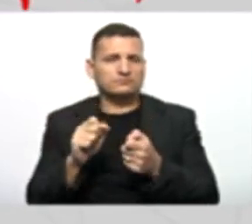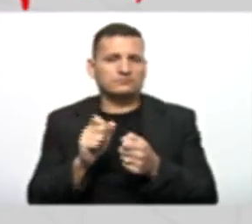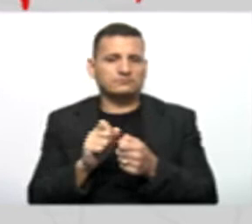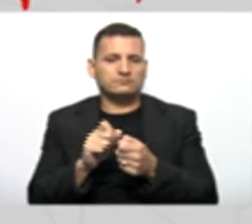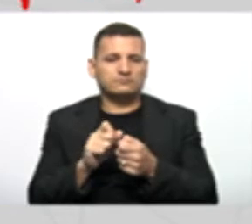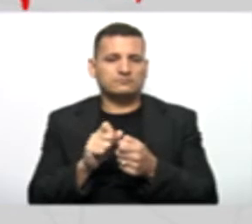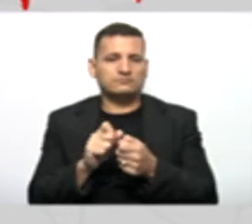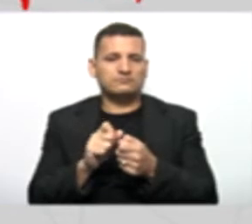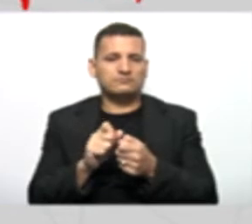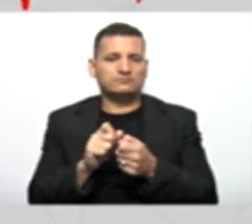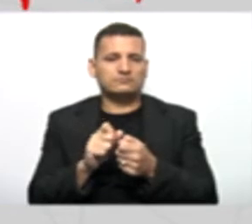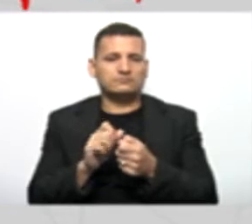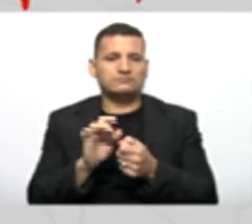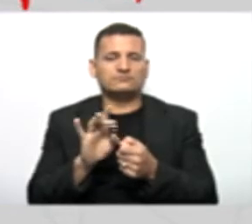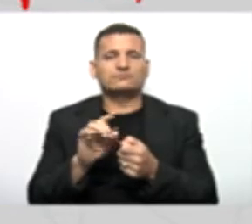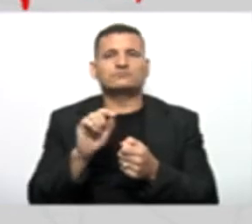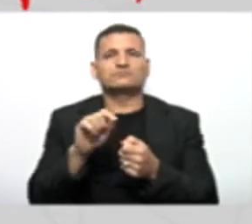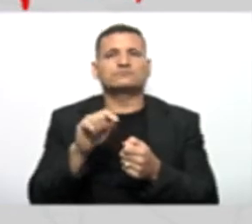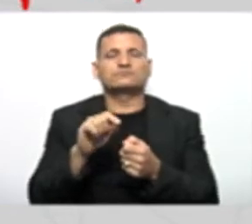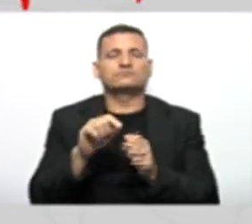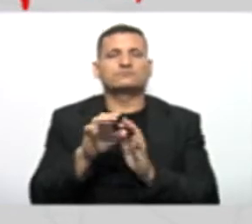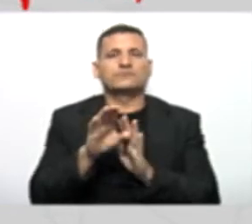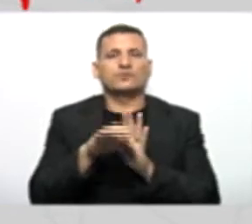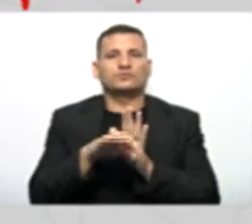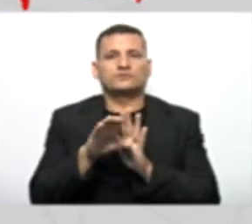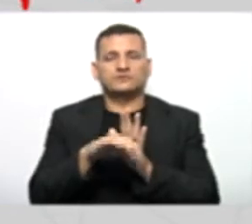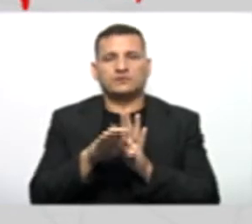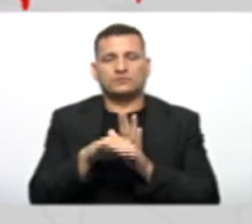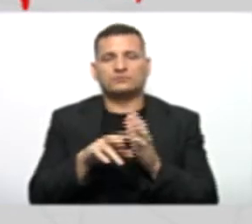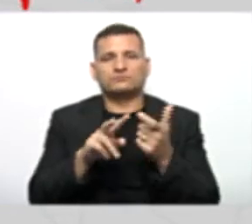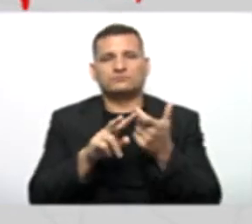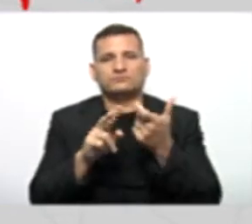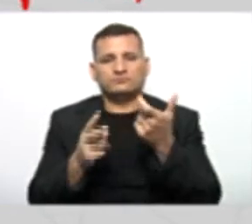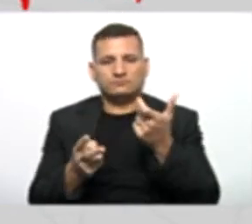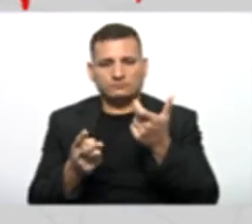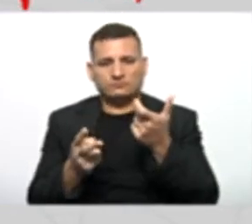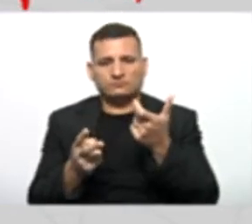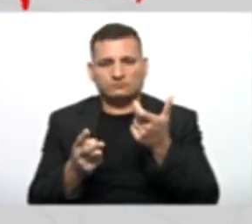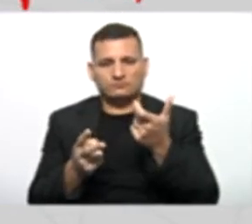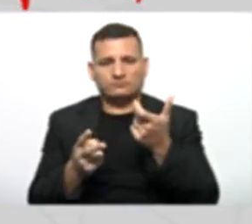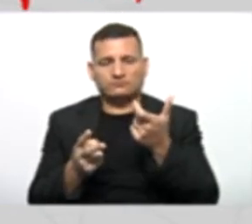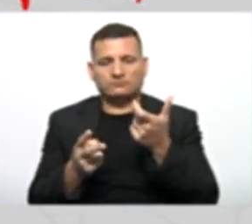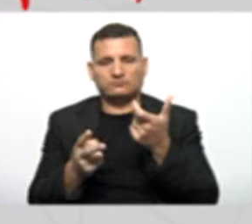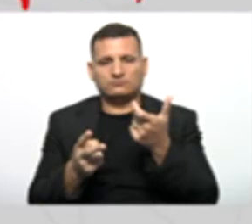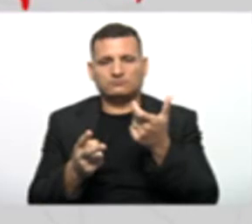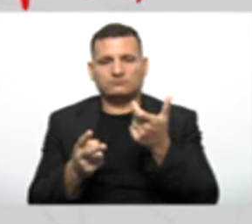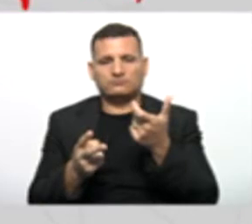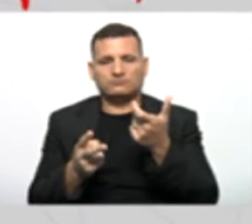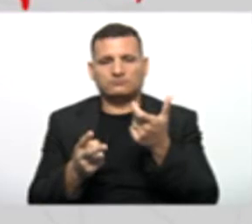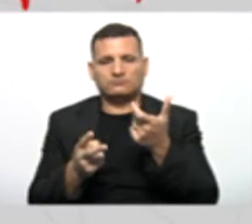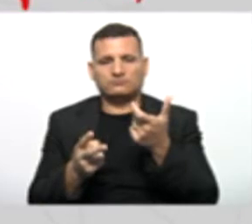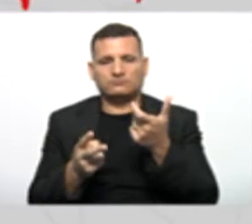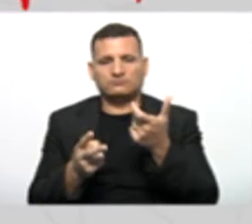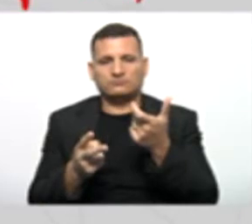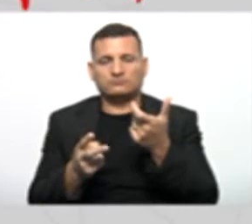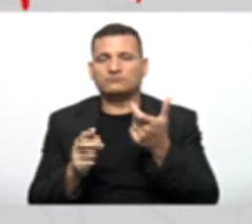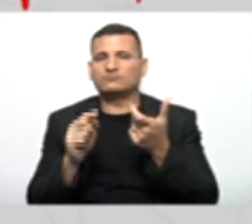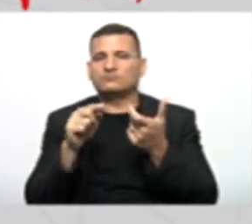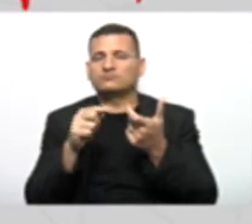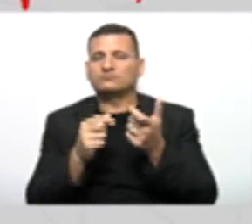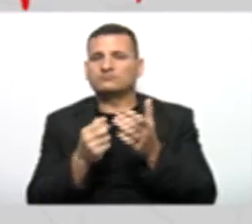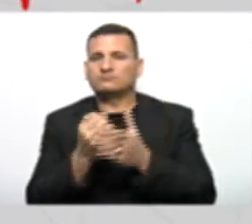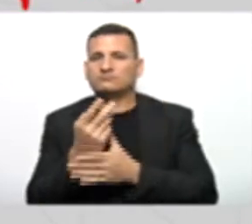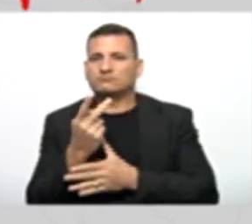aplicado Os conceitos De herança Atribuindo a referência A classe Que ela vai herdar E pedindo Para ela criar Os seus